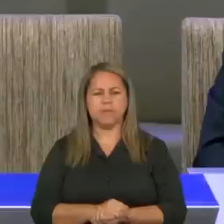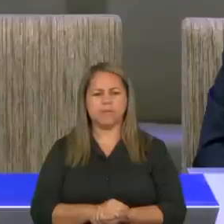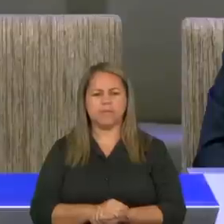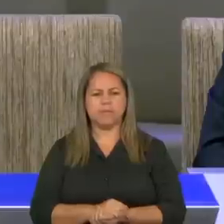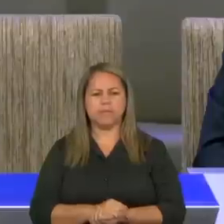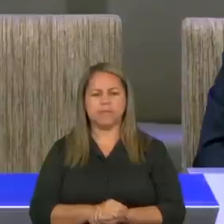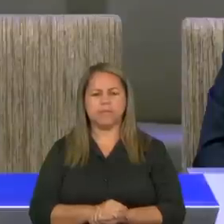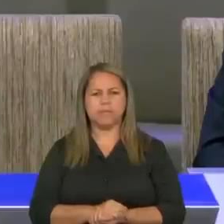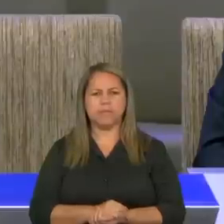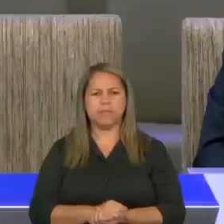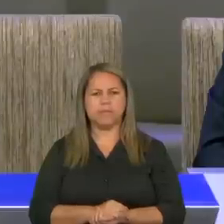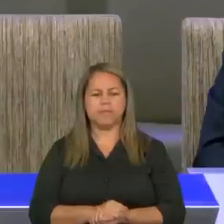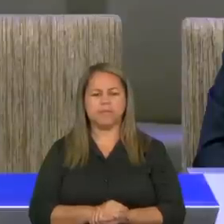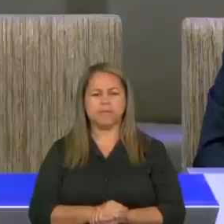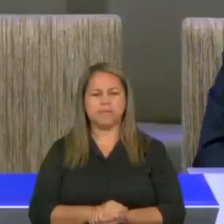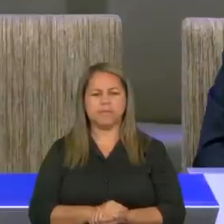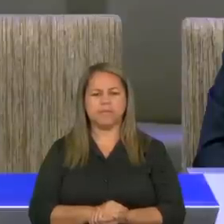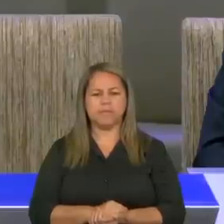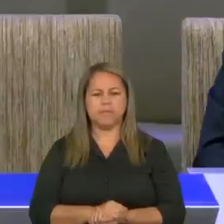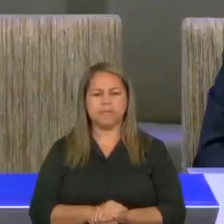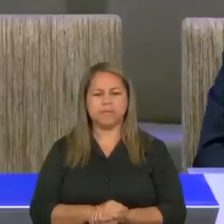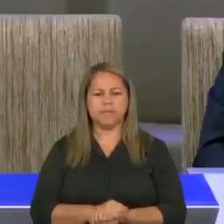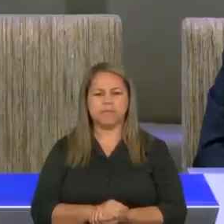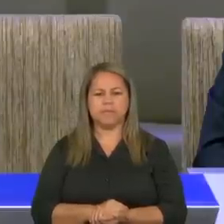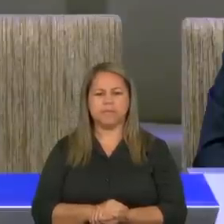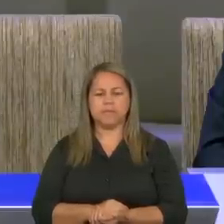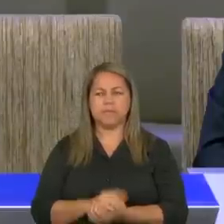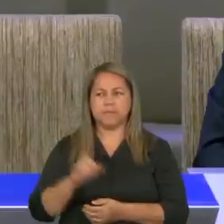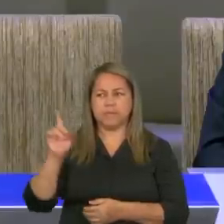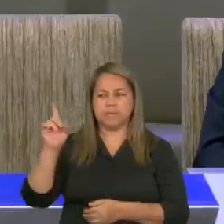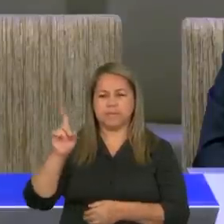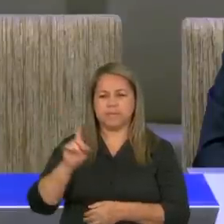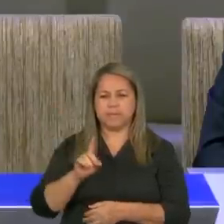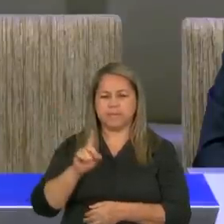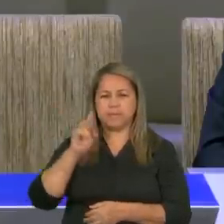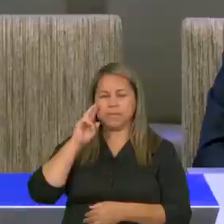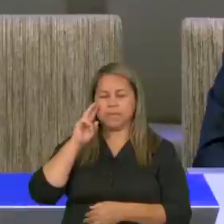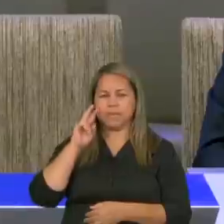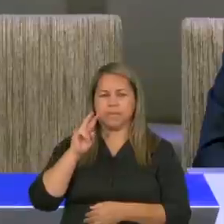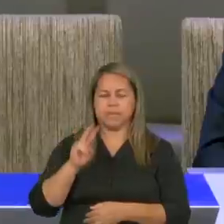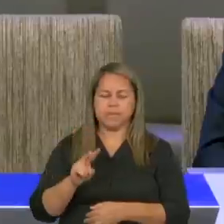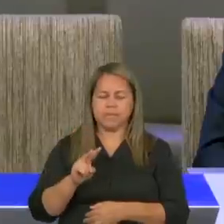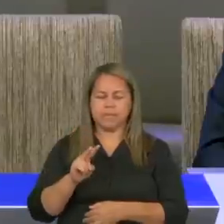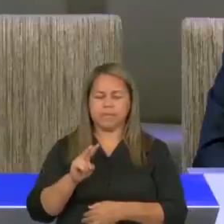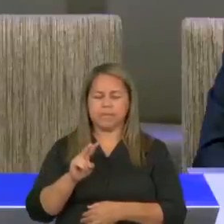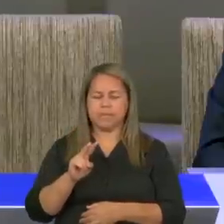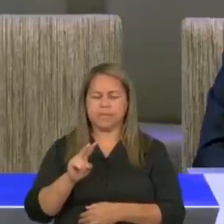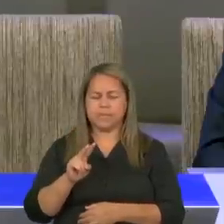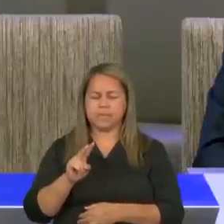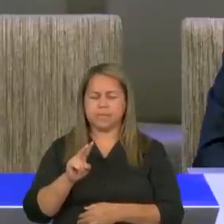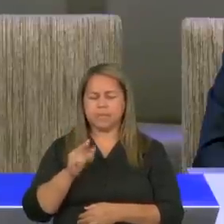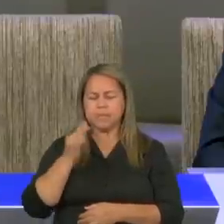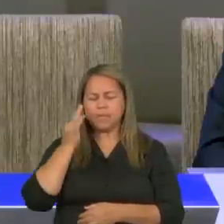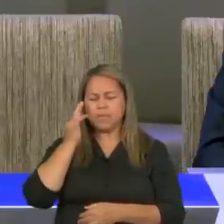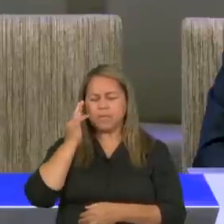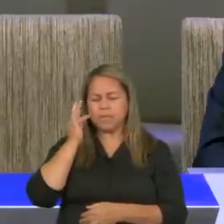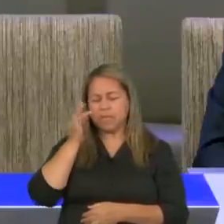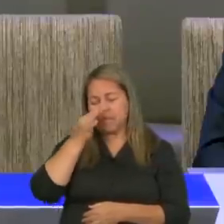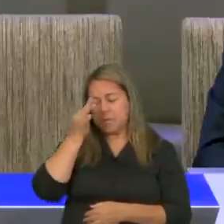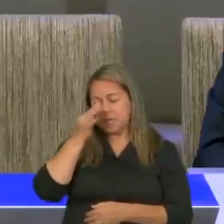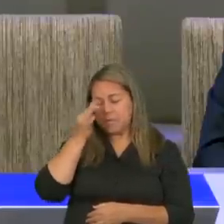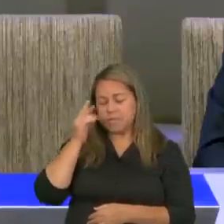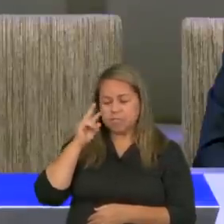e ver se floresciam as verdes, e brotavam